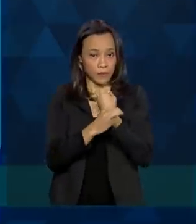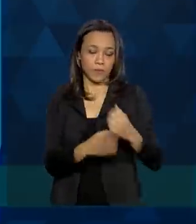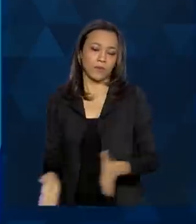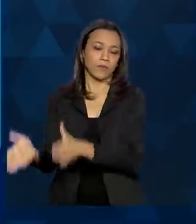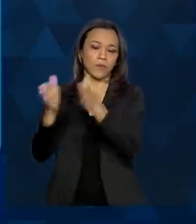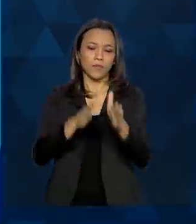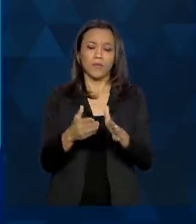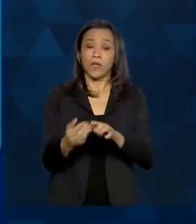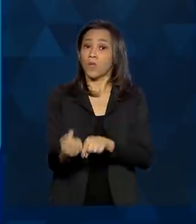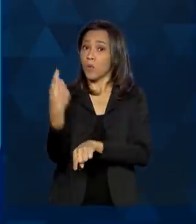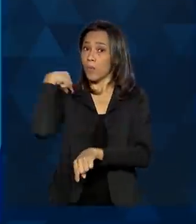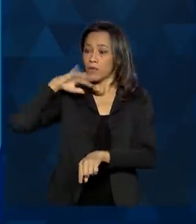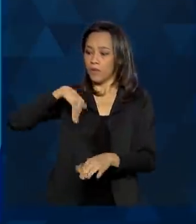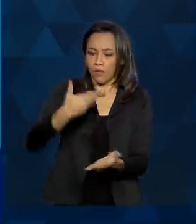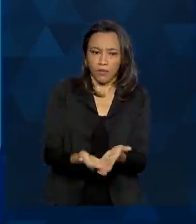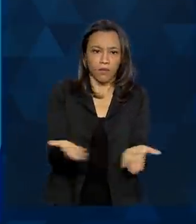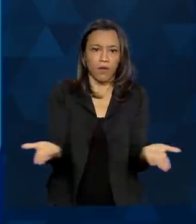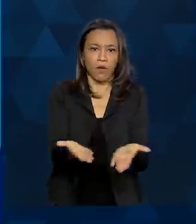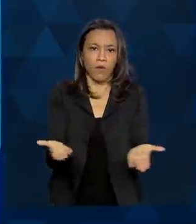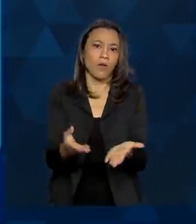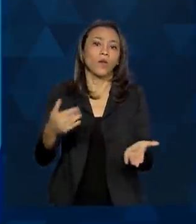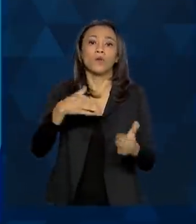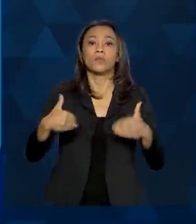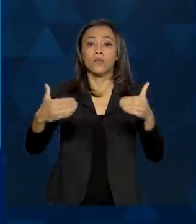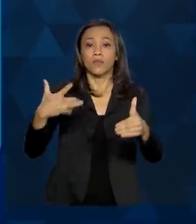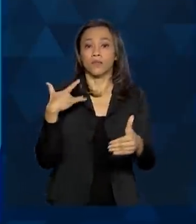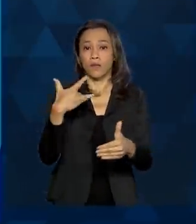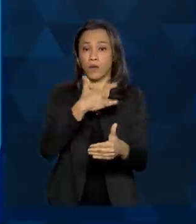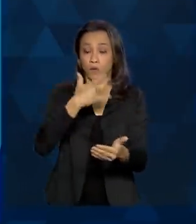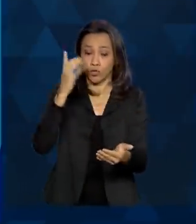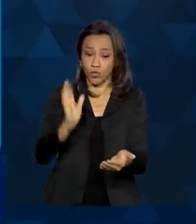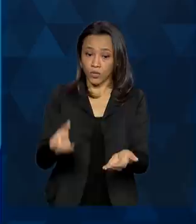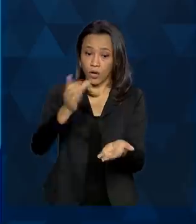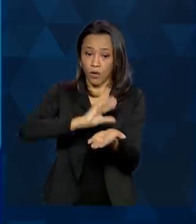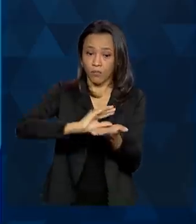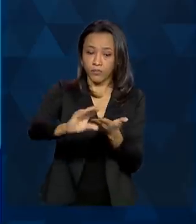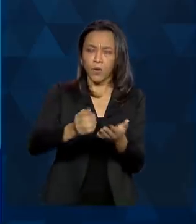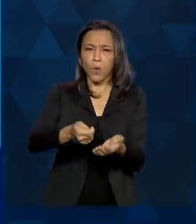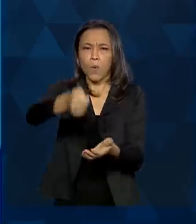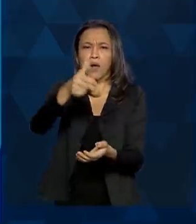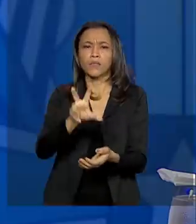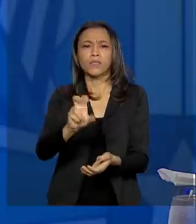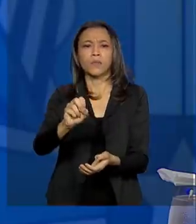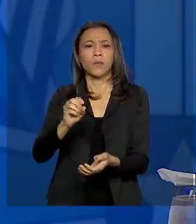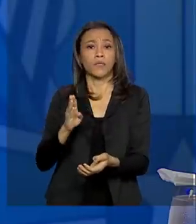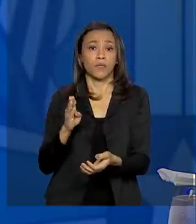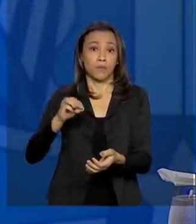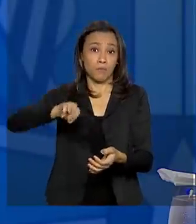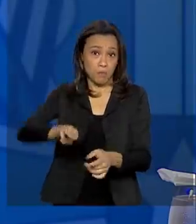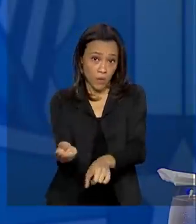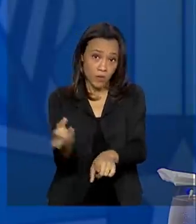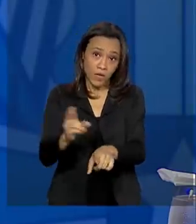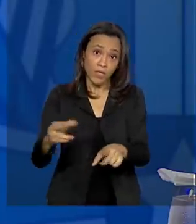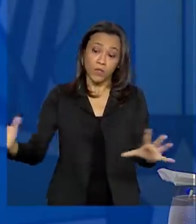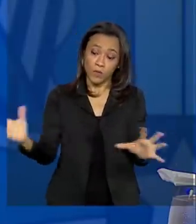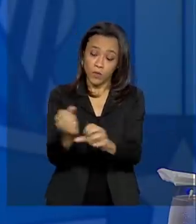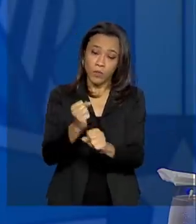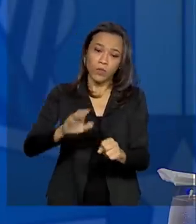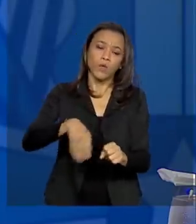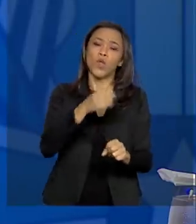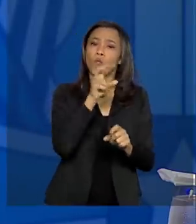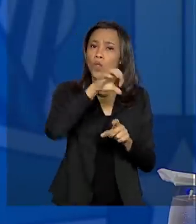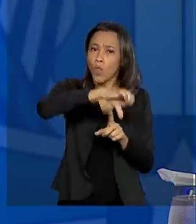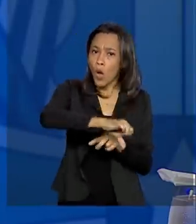do ano até agora, o Ministério da Saúde destinou quase 50 bilhões de reais a estados e municípios. Desse total, 9